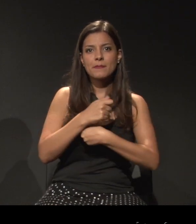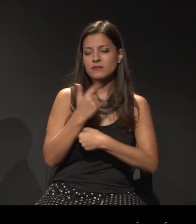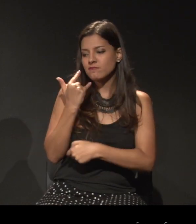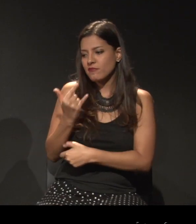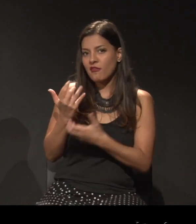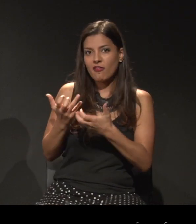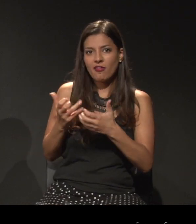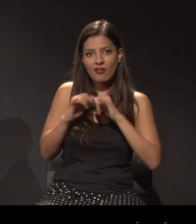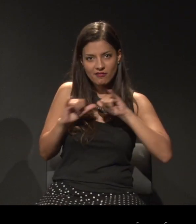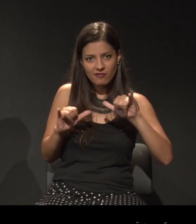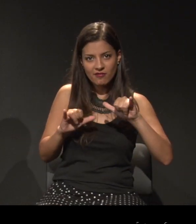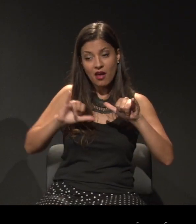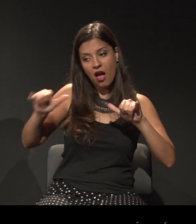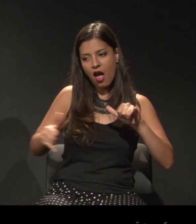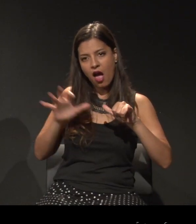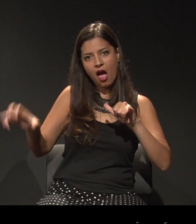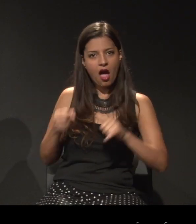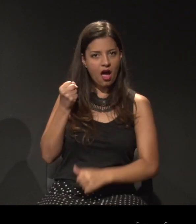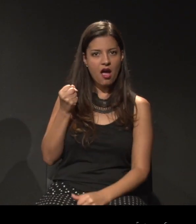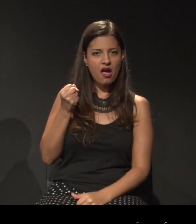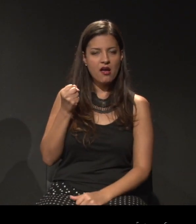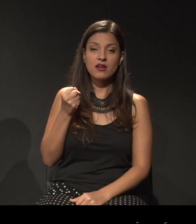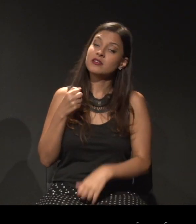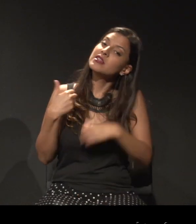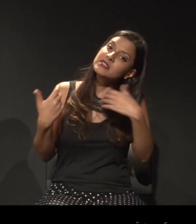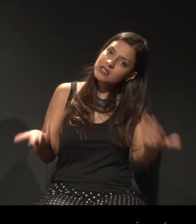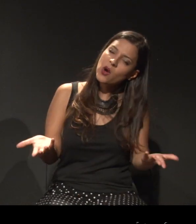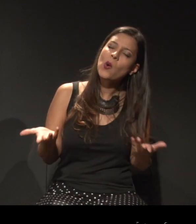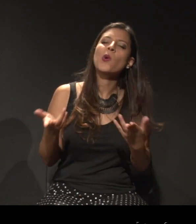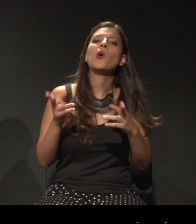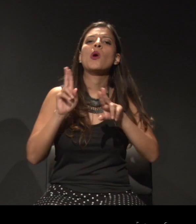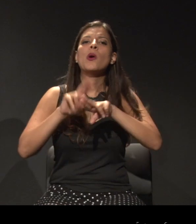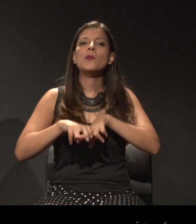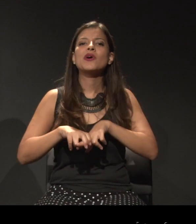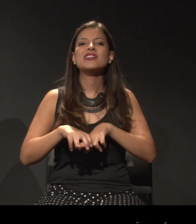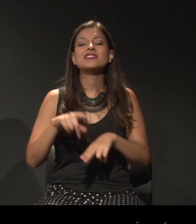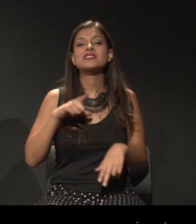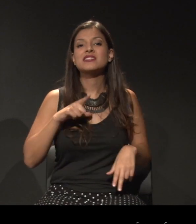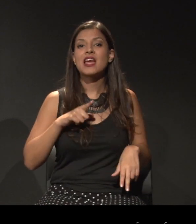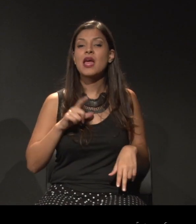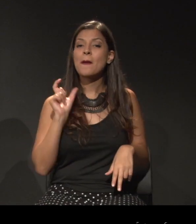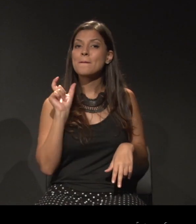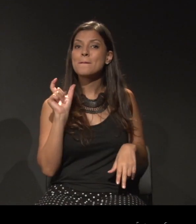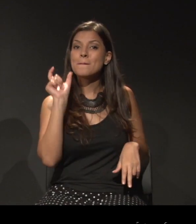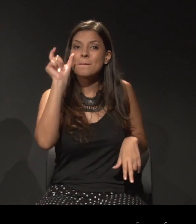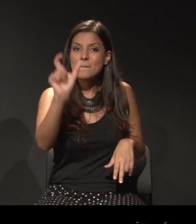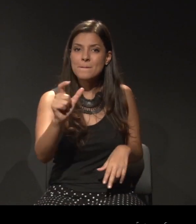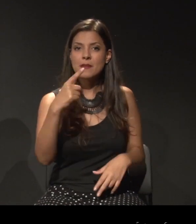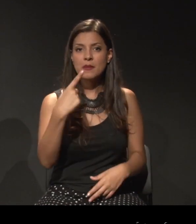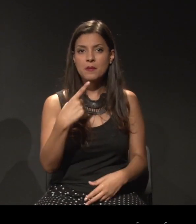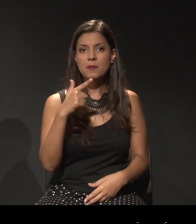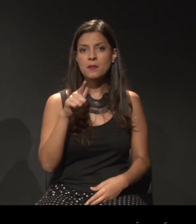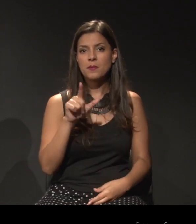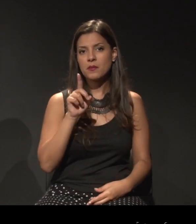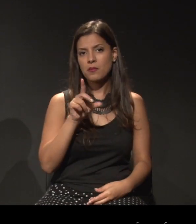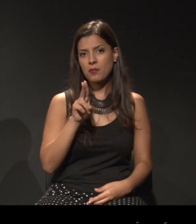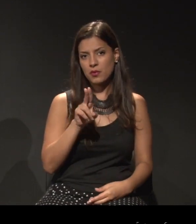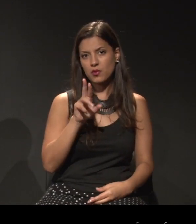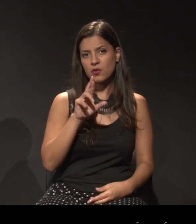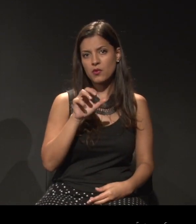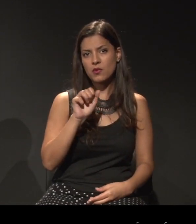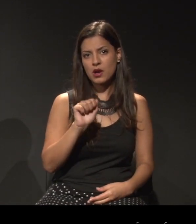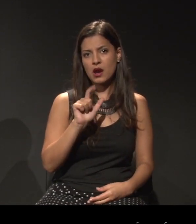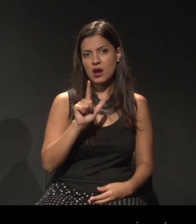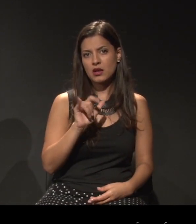pela mídia. Então, quando a gente lança esse termo pluralidade do ponto de